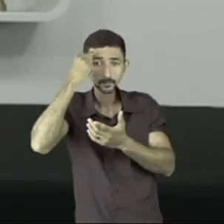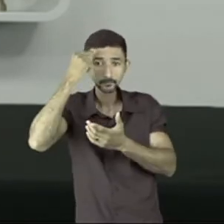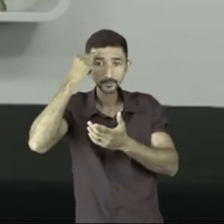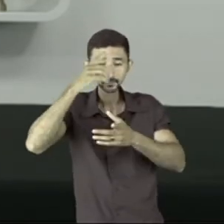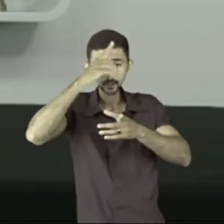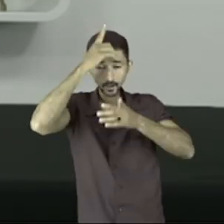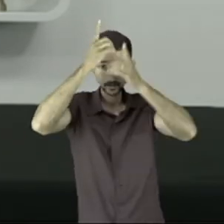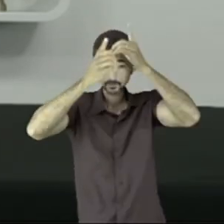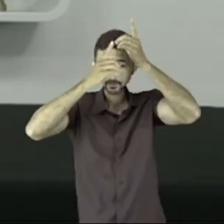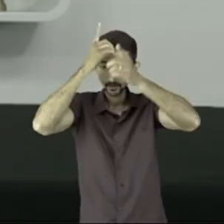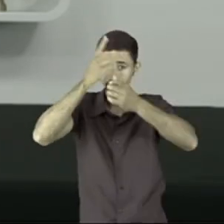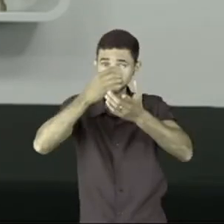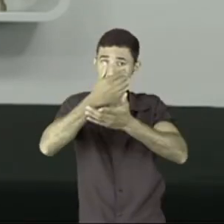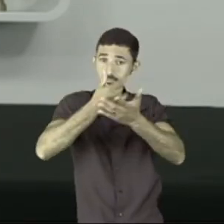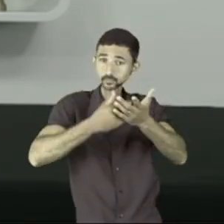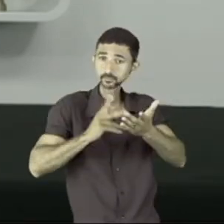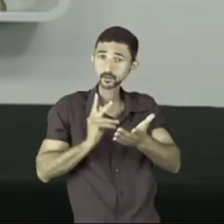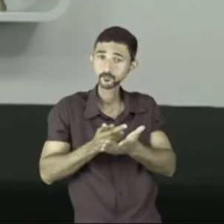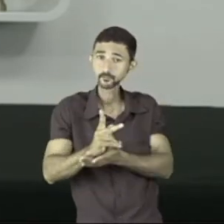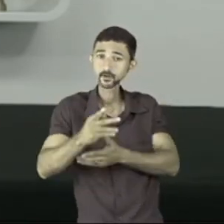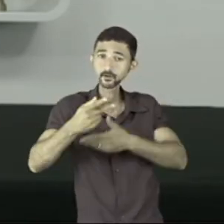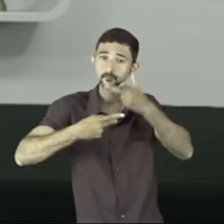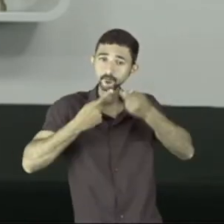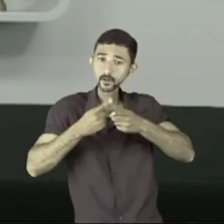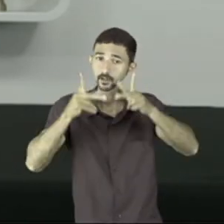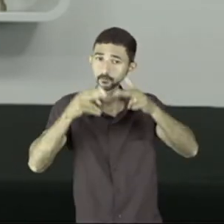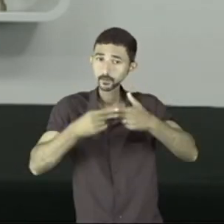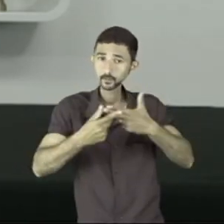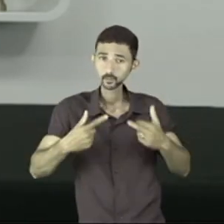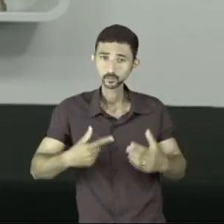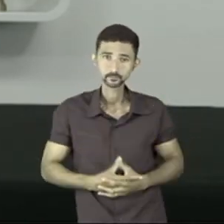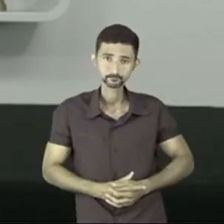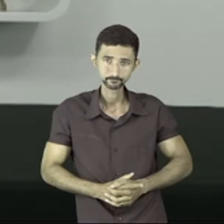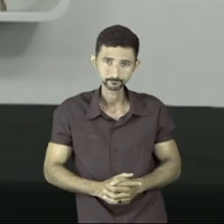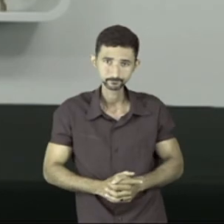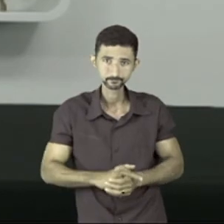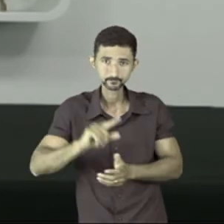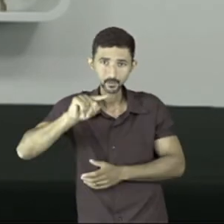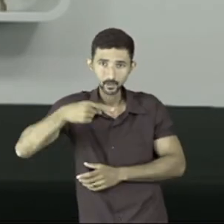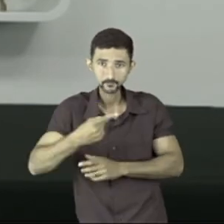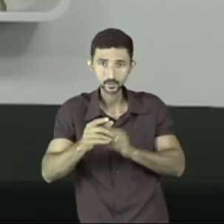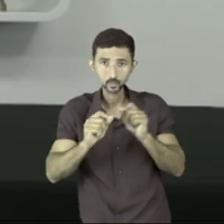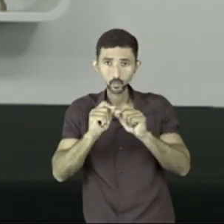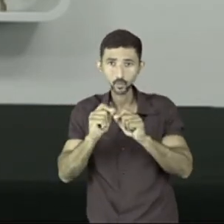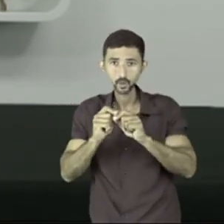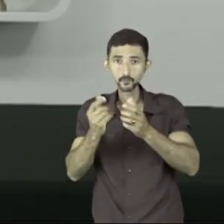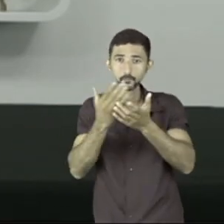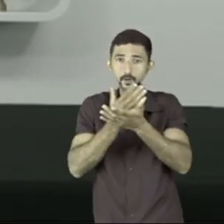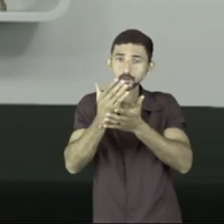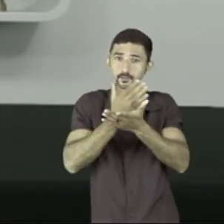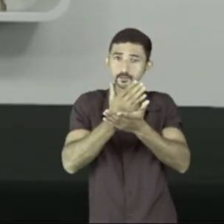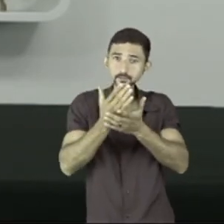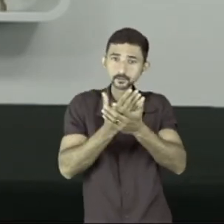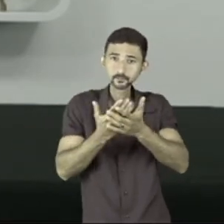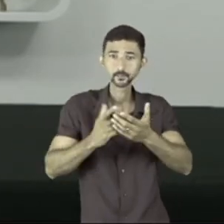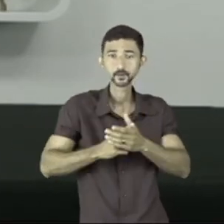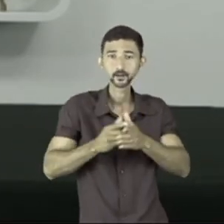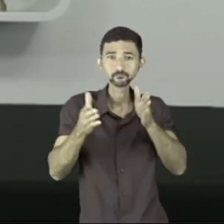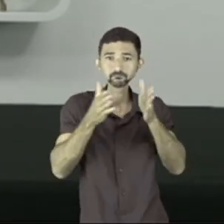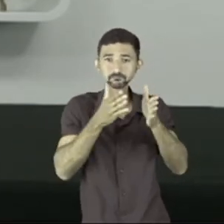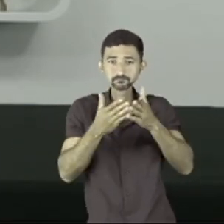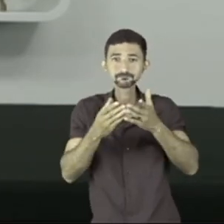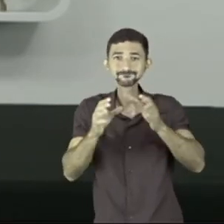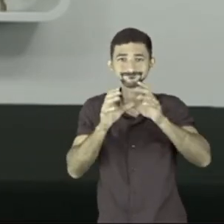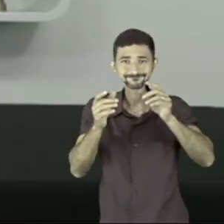raciocínio e você vai continuar falando da mesma coisa. A vírgula, ela serve para separar um aposto, por exemplo,